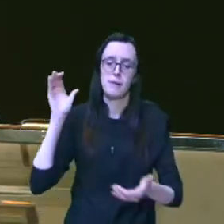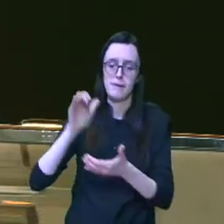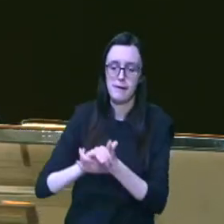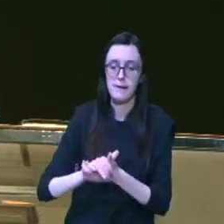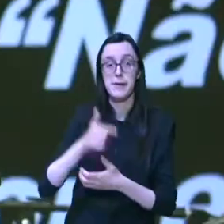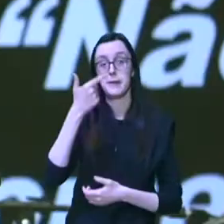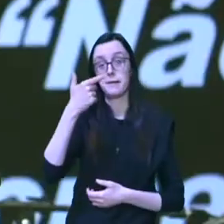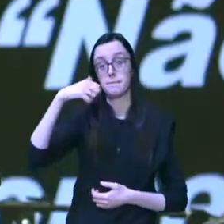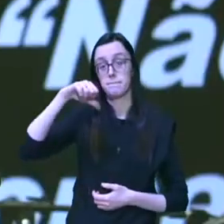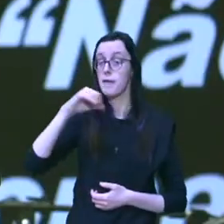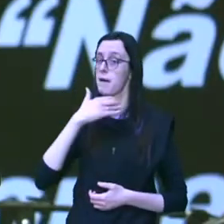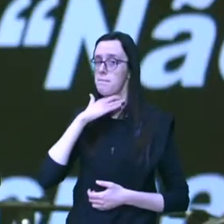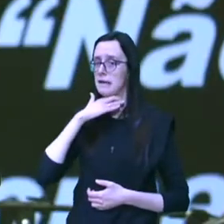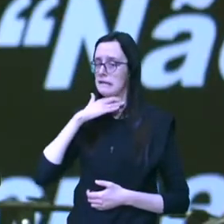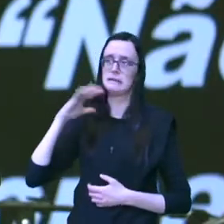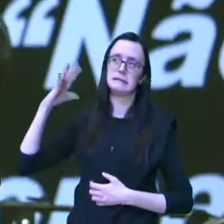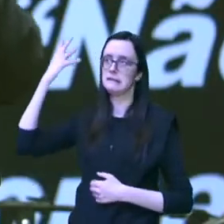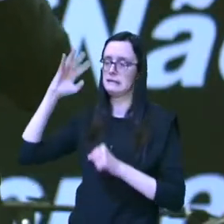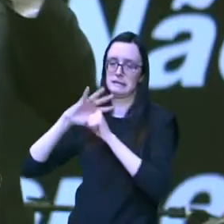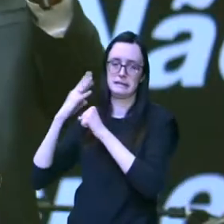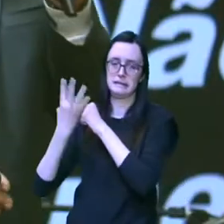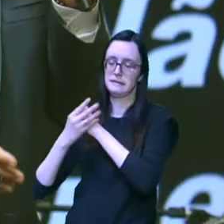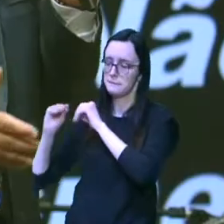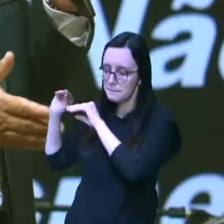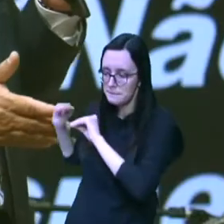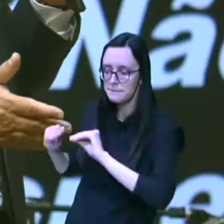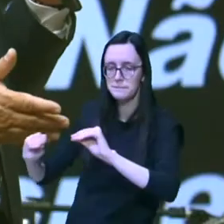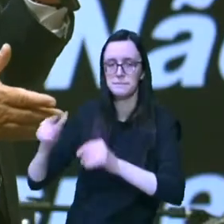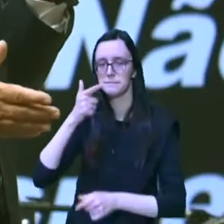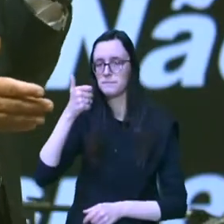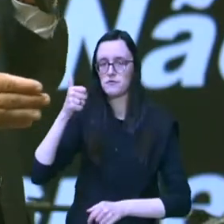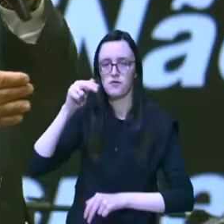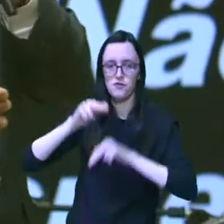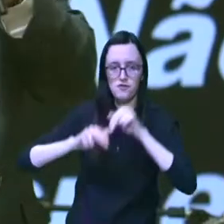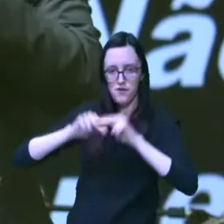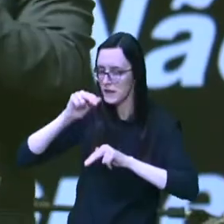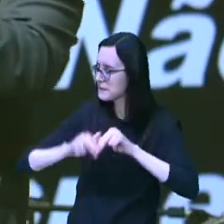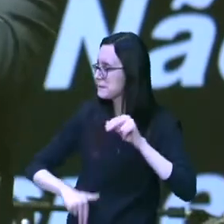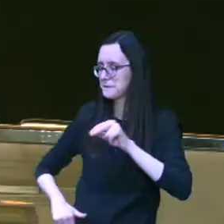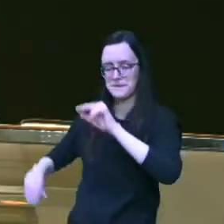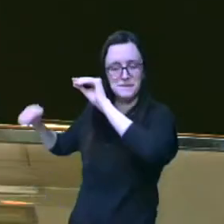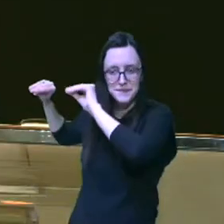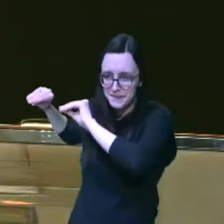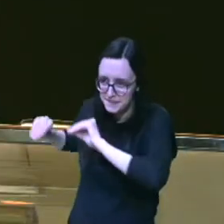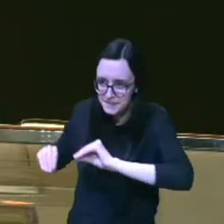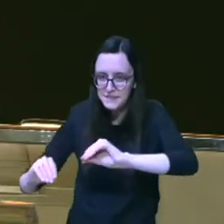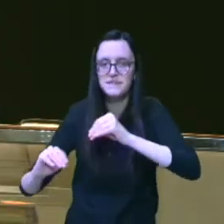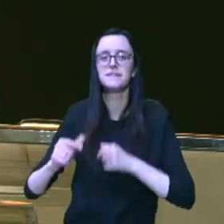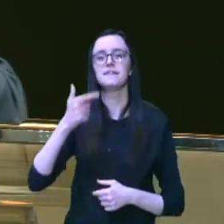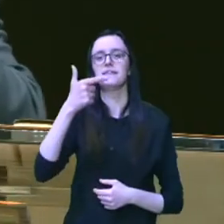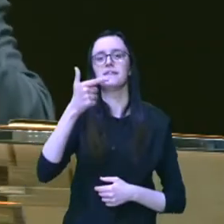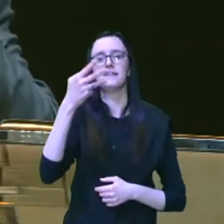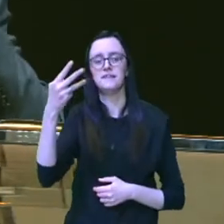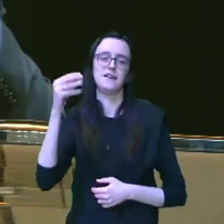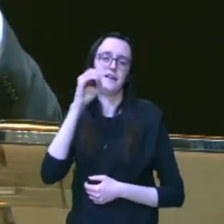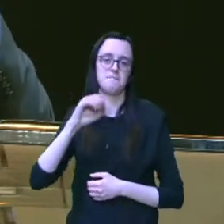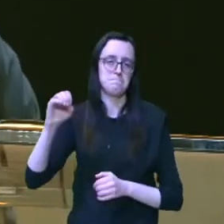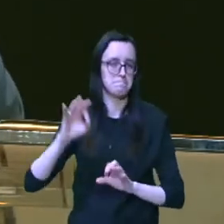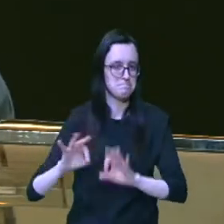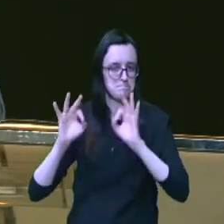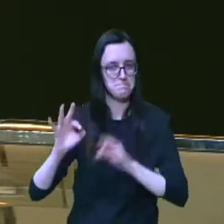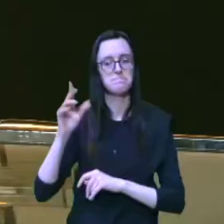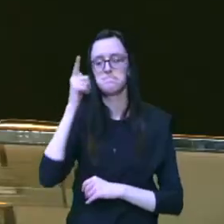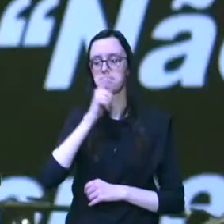dia 29 de março aí veio a pandemia mudamos a 21 de junho veio a pandemia não foi possível casou dia 23 de outubro